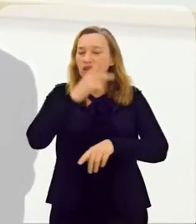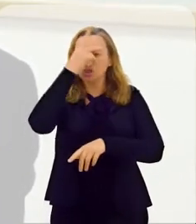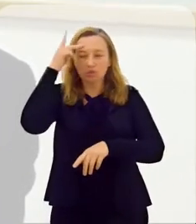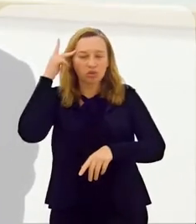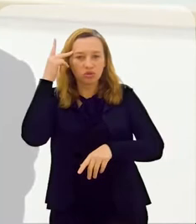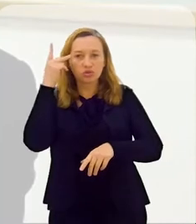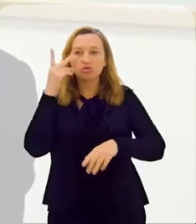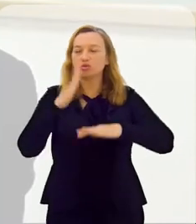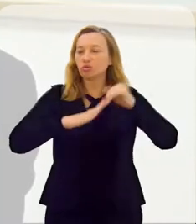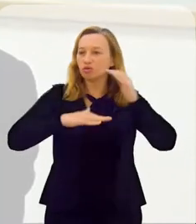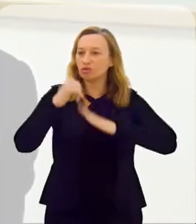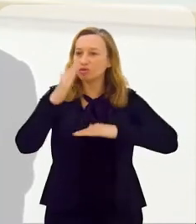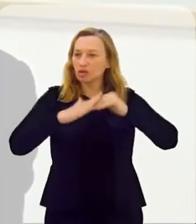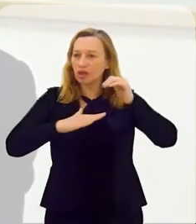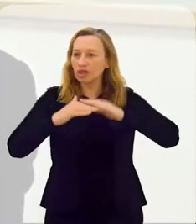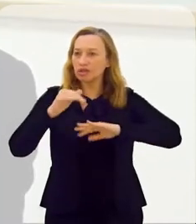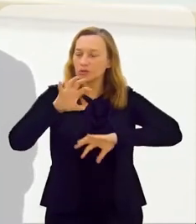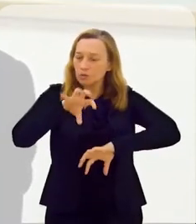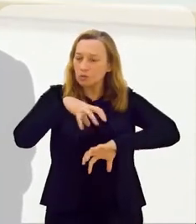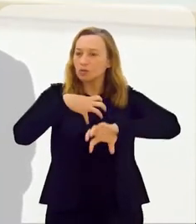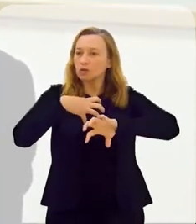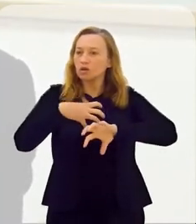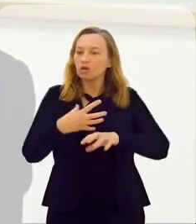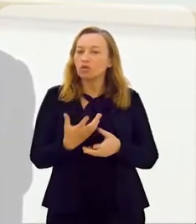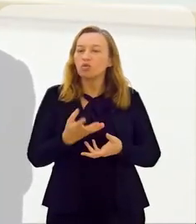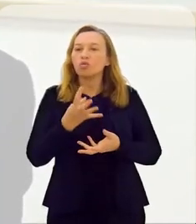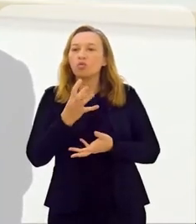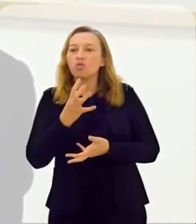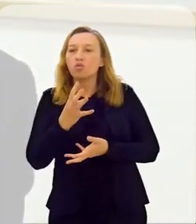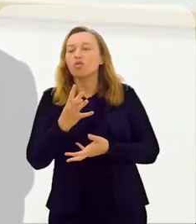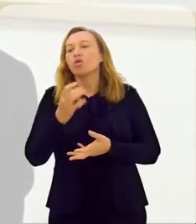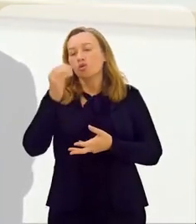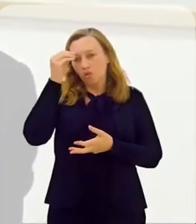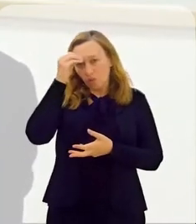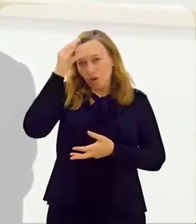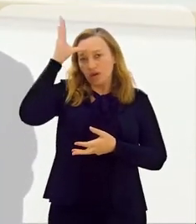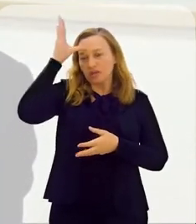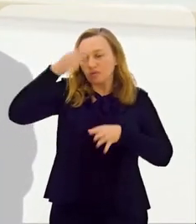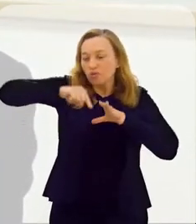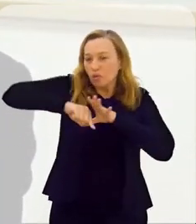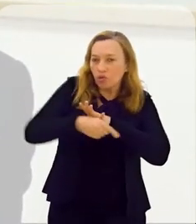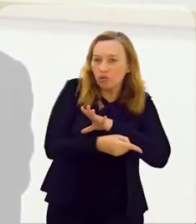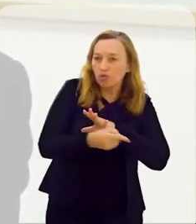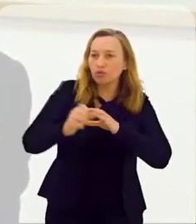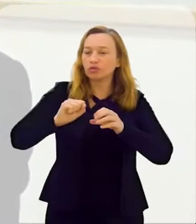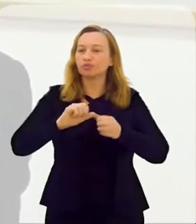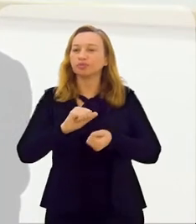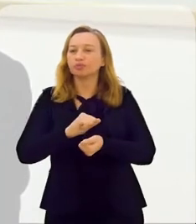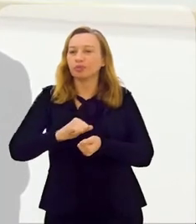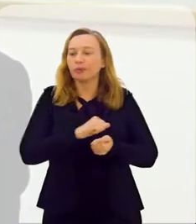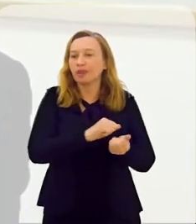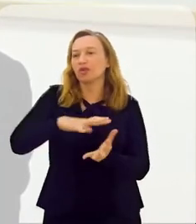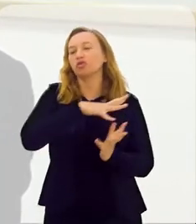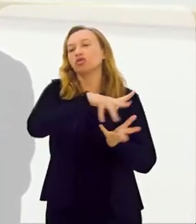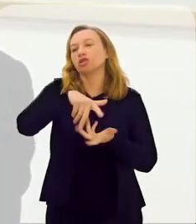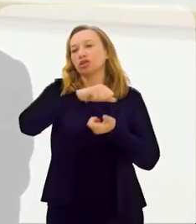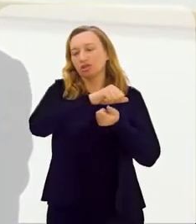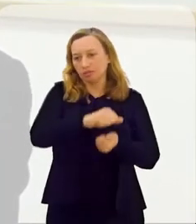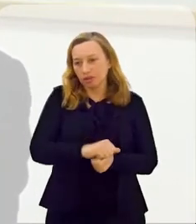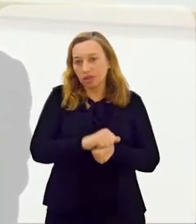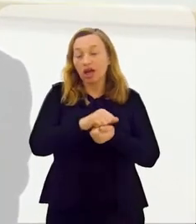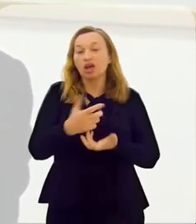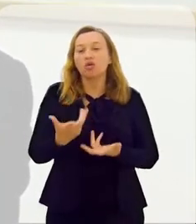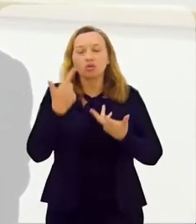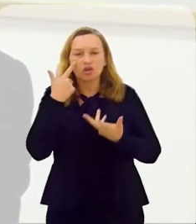as pessoas, os profissionais que se identificam, que são profissionais com conhecimento profundo em sustentabilidade, e